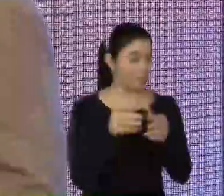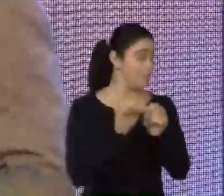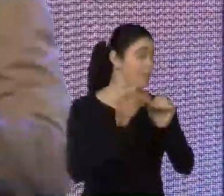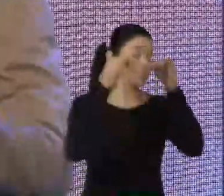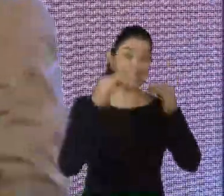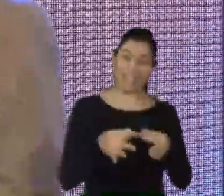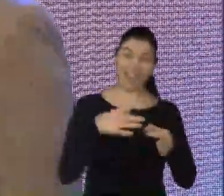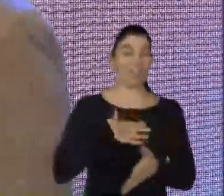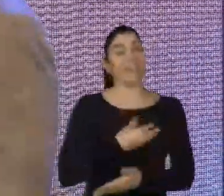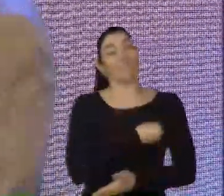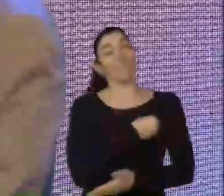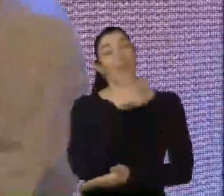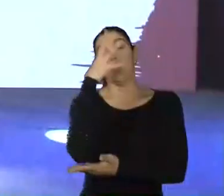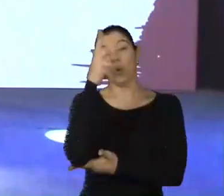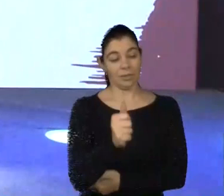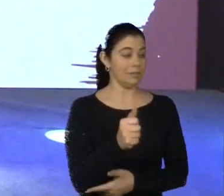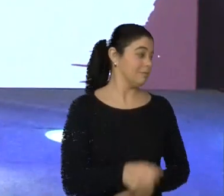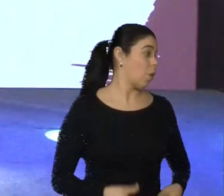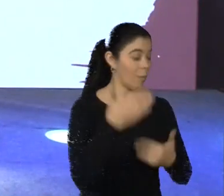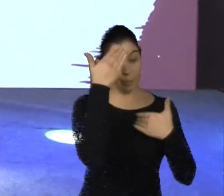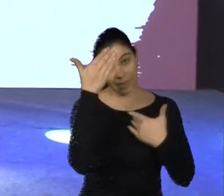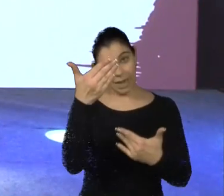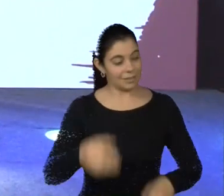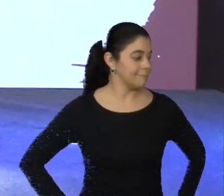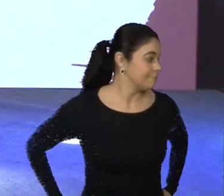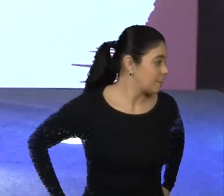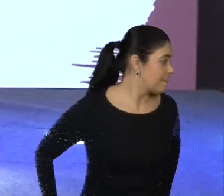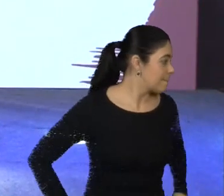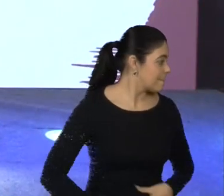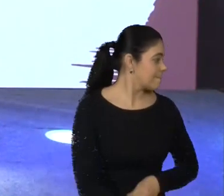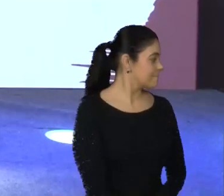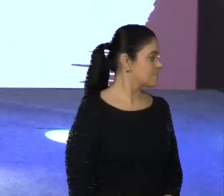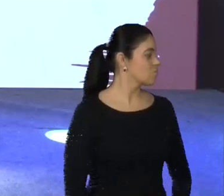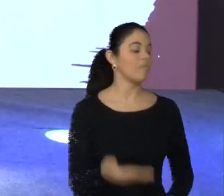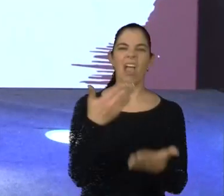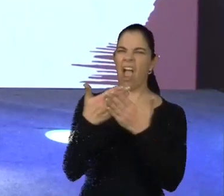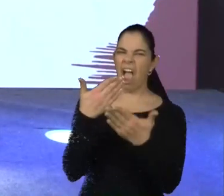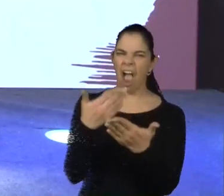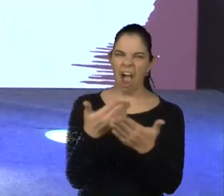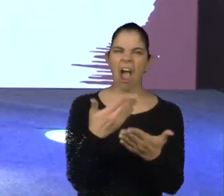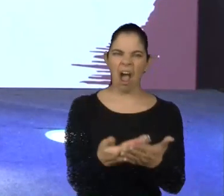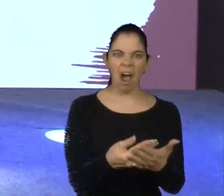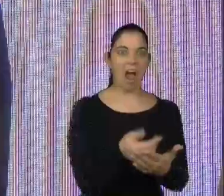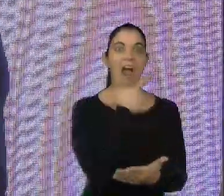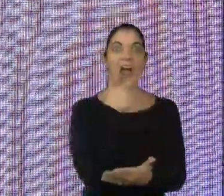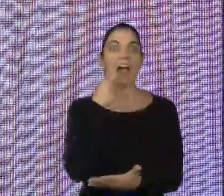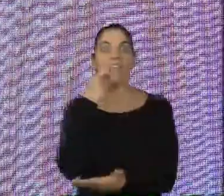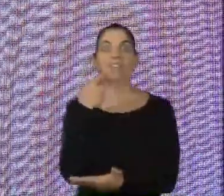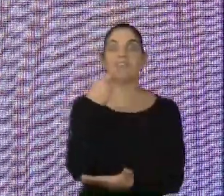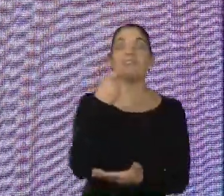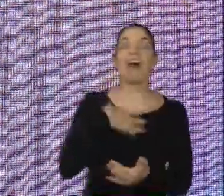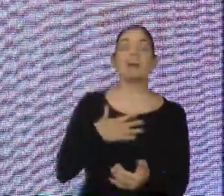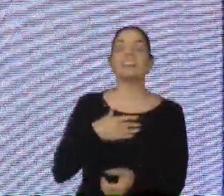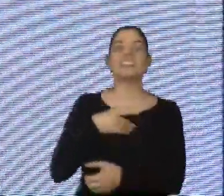é para uma vida inteira. Muito obrigado. Uau, pessoal, que aula foi essa, hein, gente? Nossa, Alex! Quem gostou faz barulho aí no